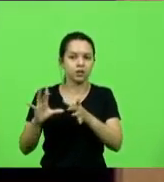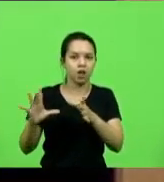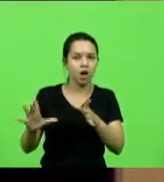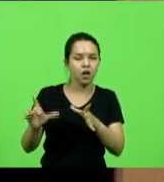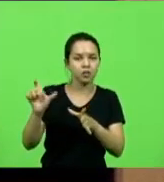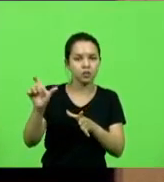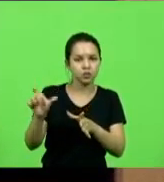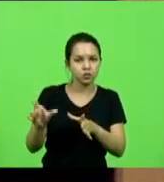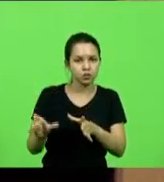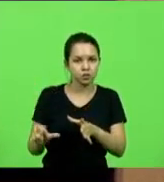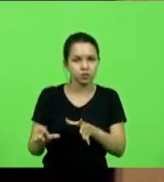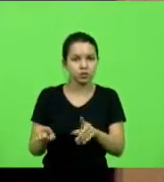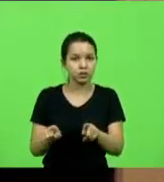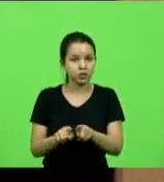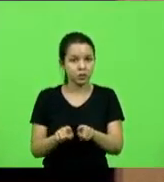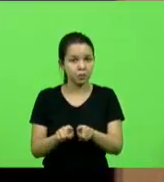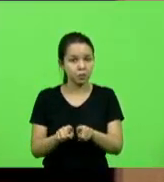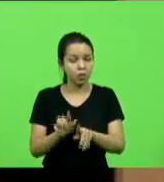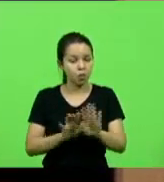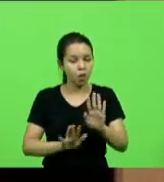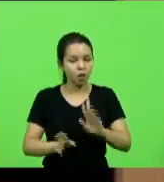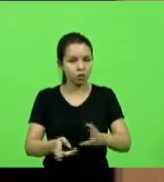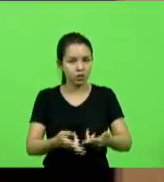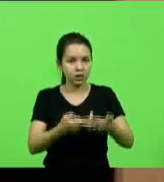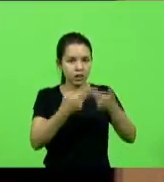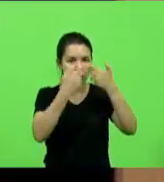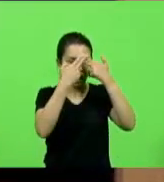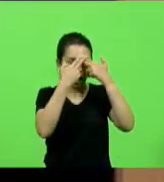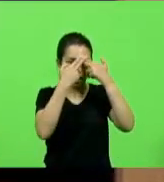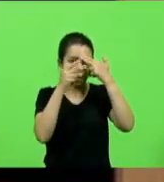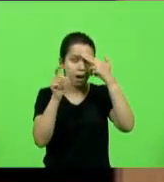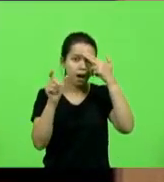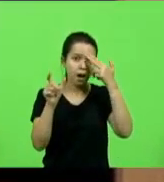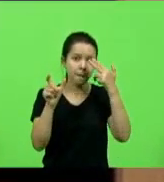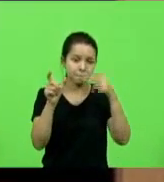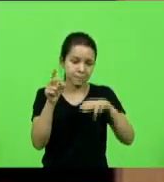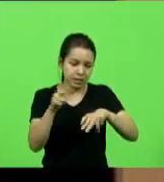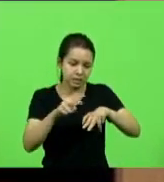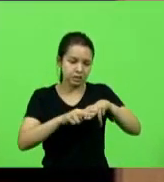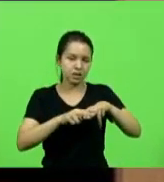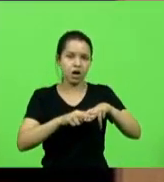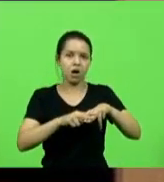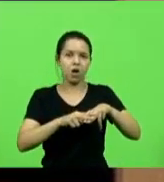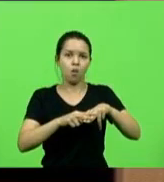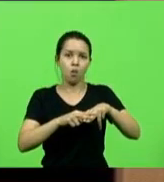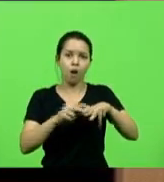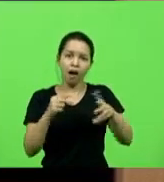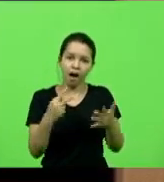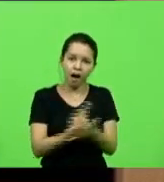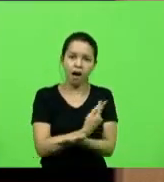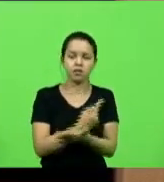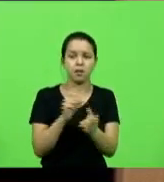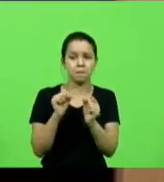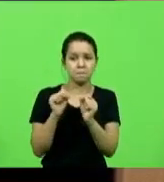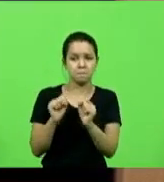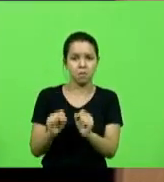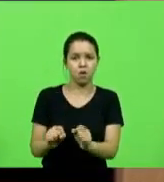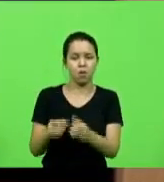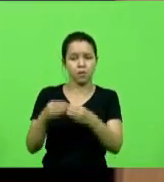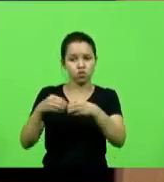injusta pode provocar na vida de uma pessoa, como provocou